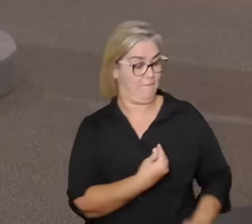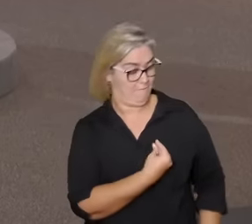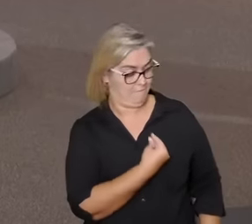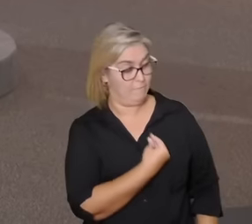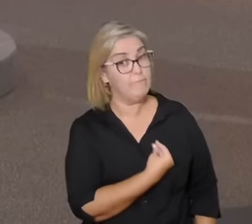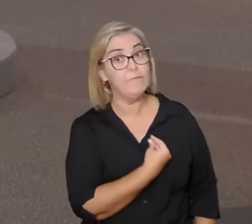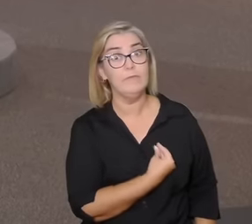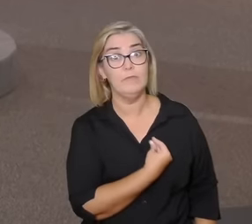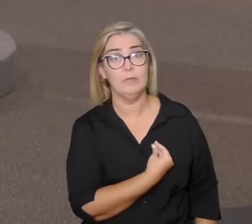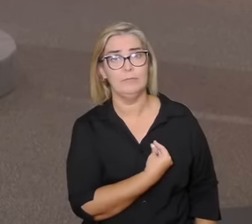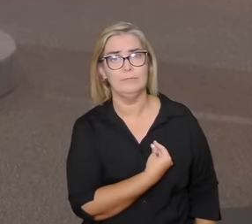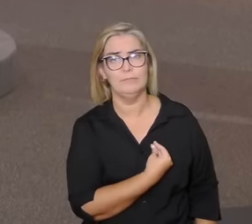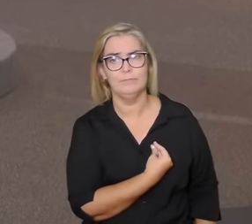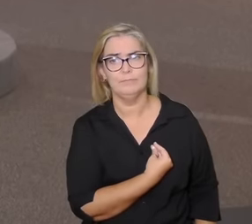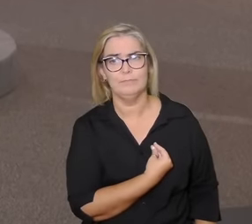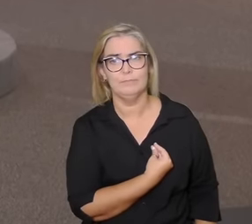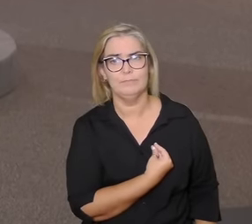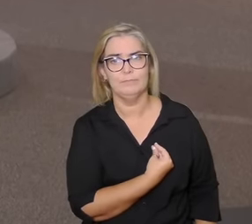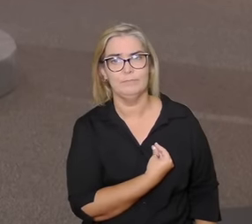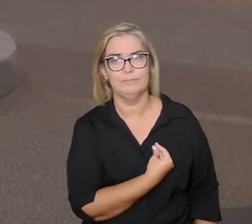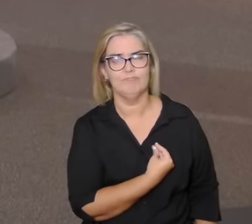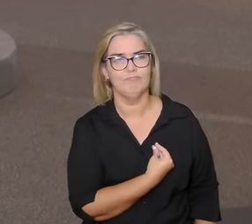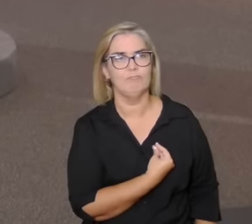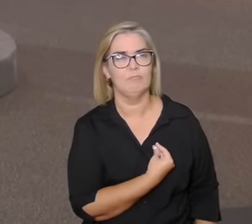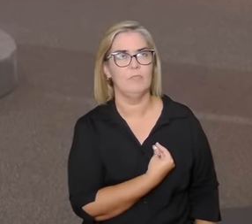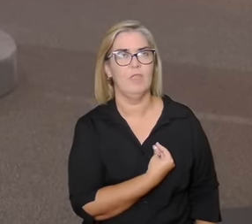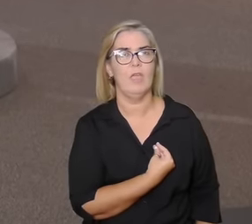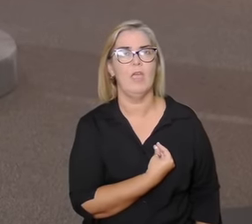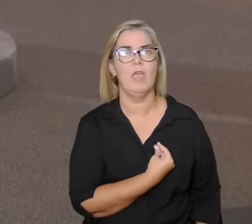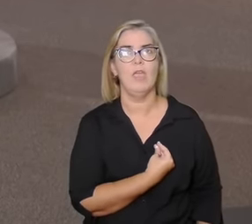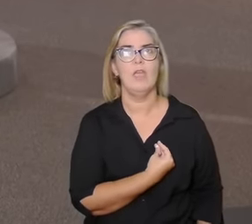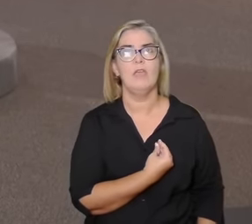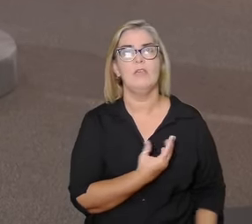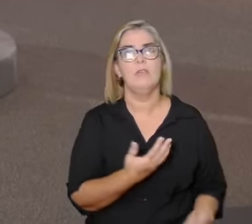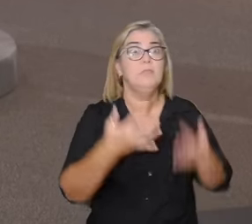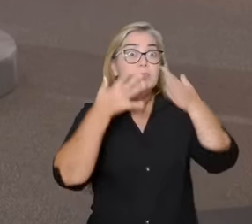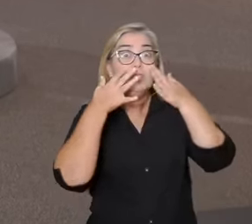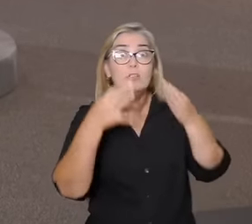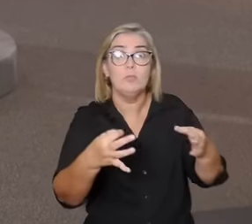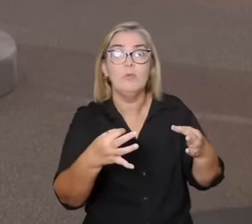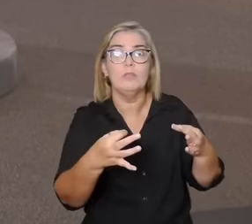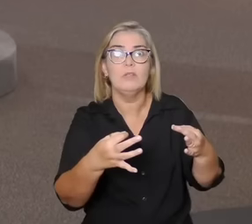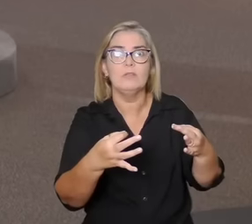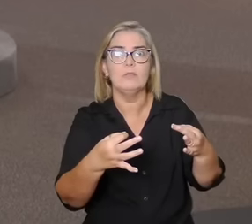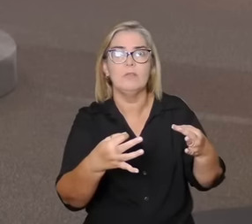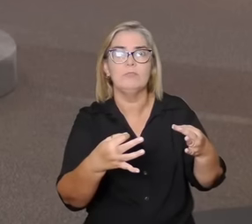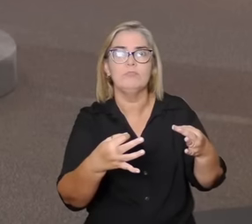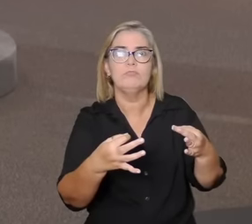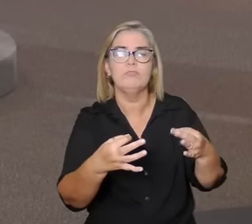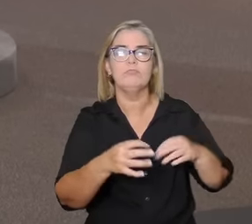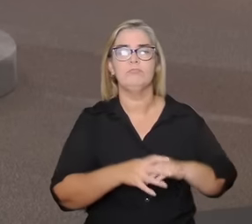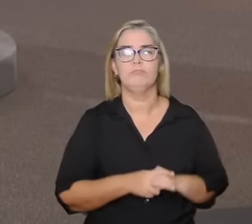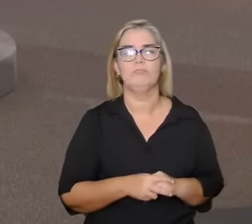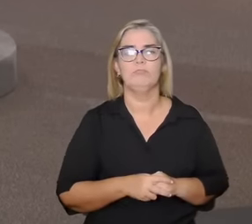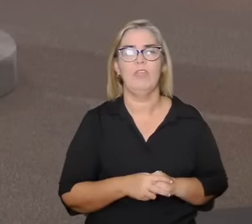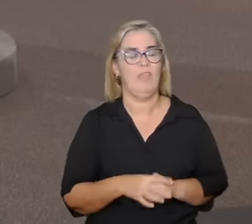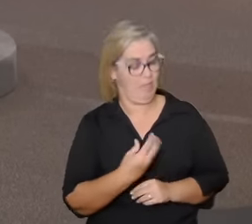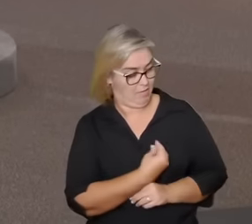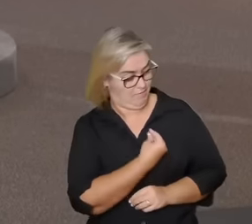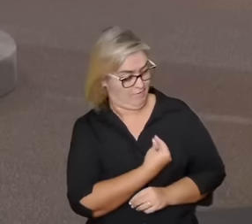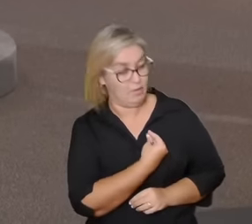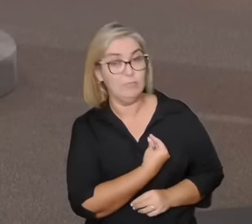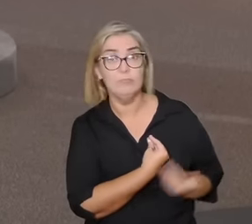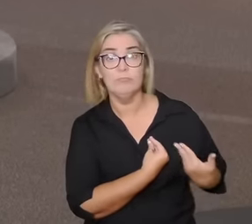tem uma uma impossibilidade de apreensão plena é vida que nos atravessa